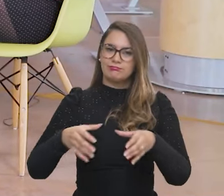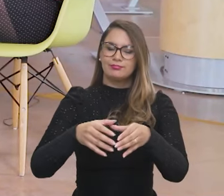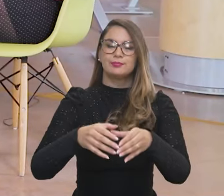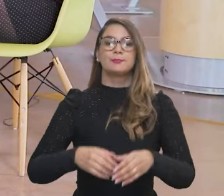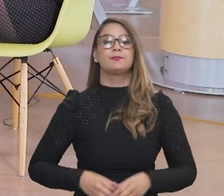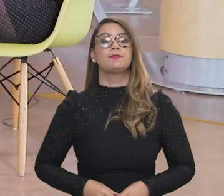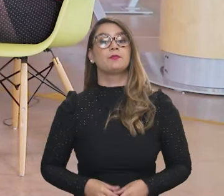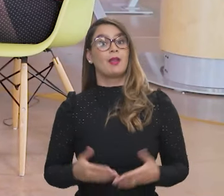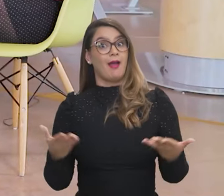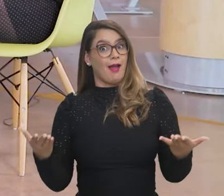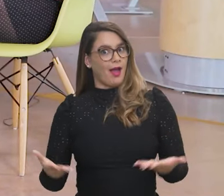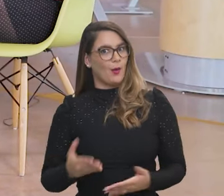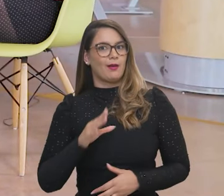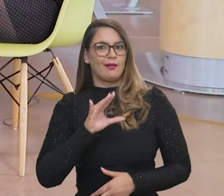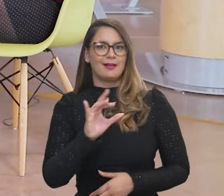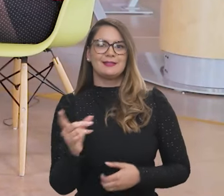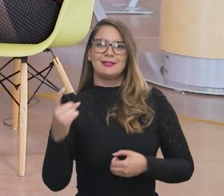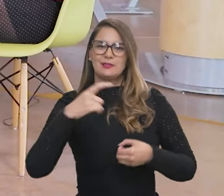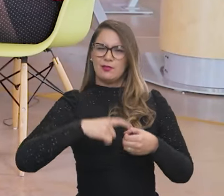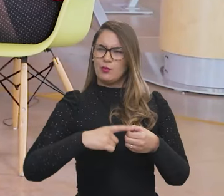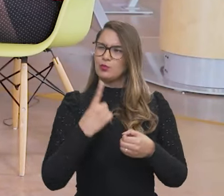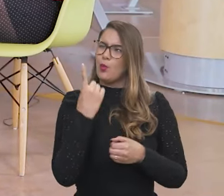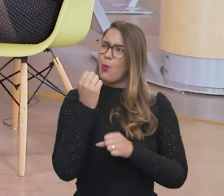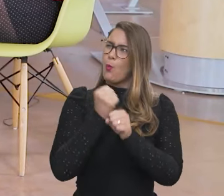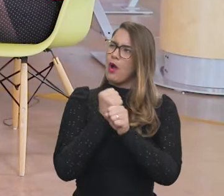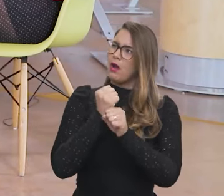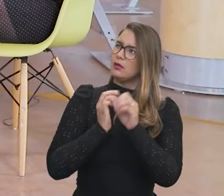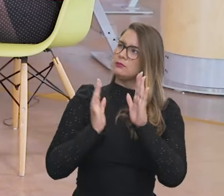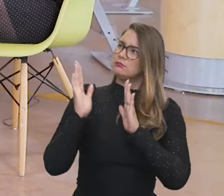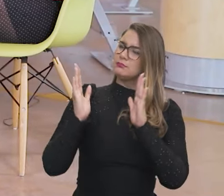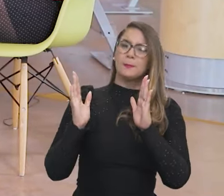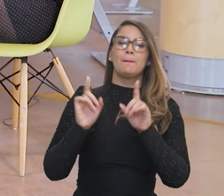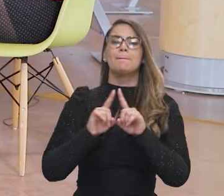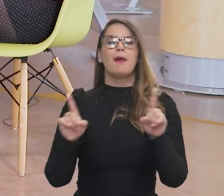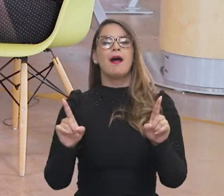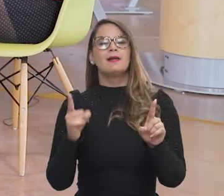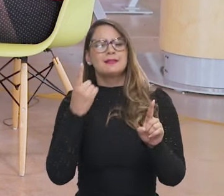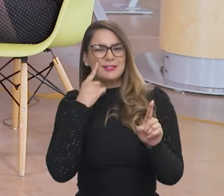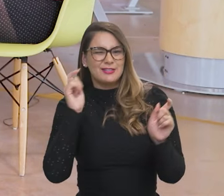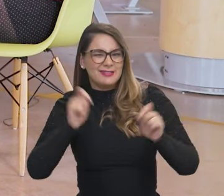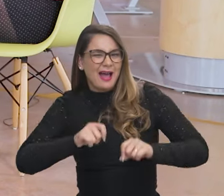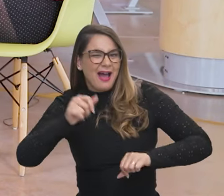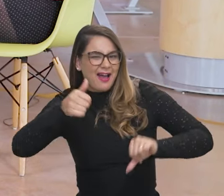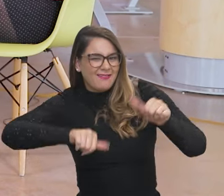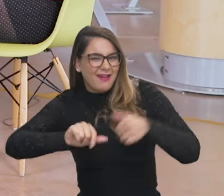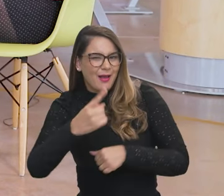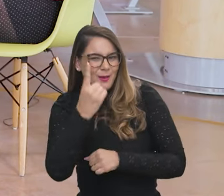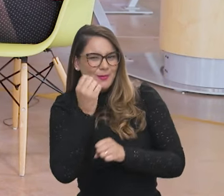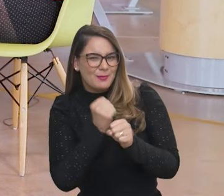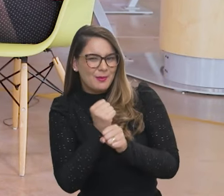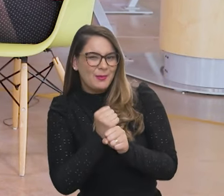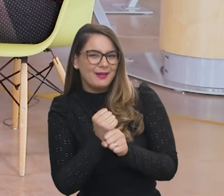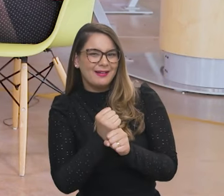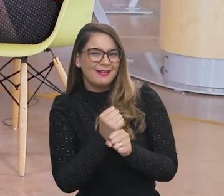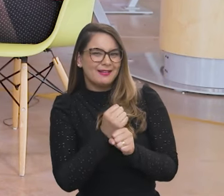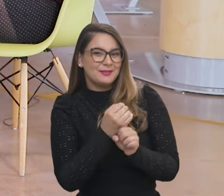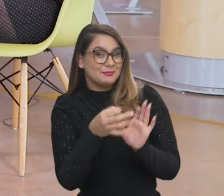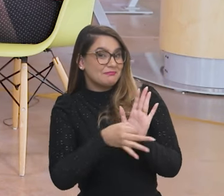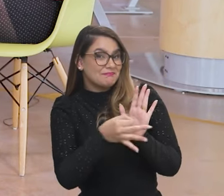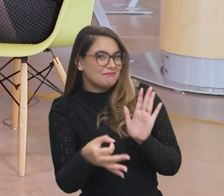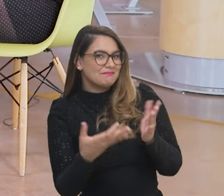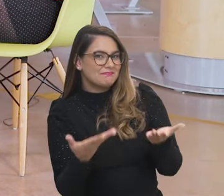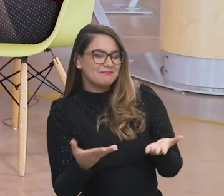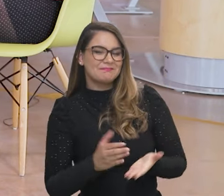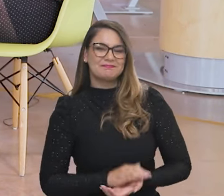enseja. E agora a ciência voltou há praticamente um ano, né? Tem como já fazer um balanço desse primeiro ano na sua